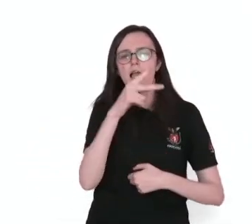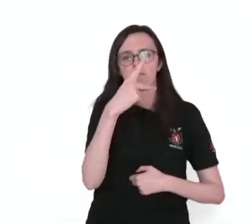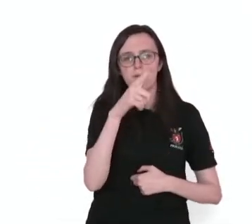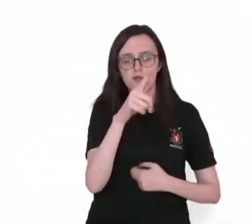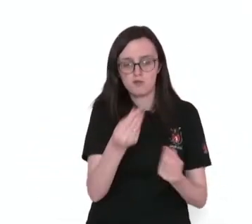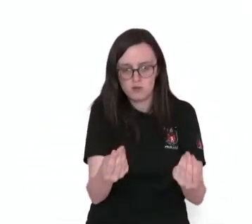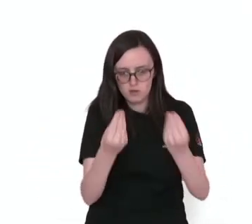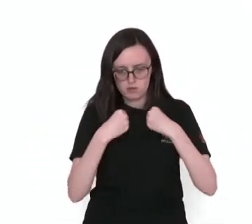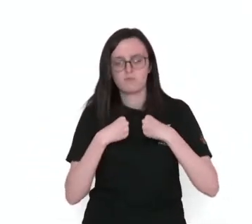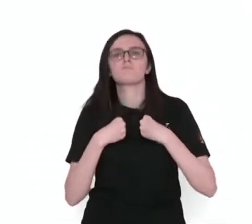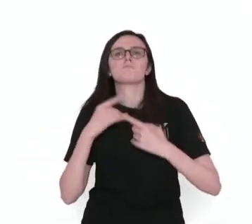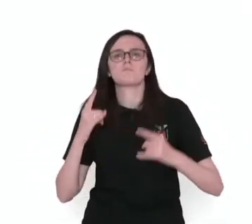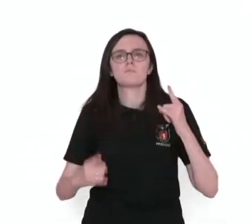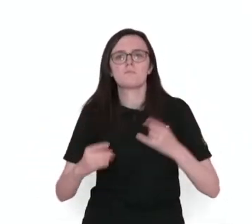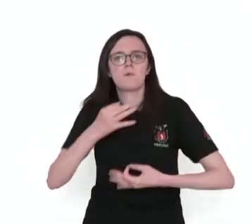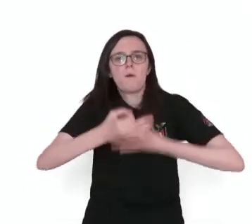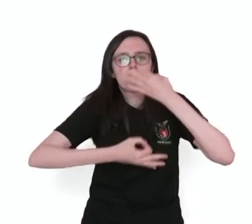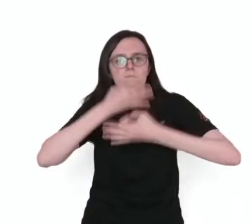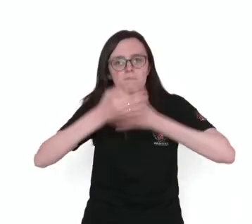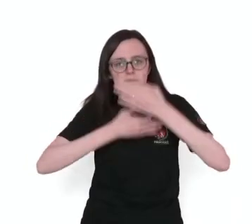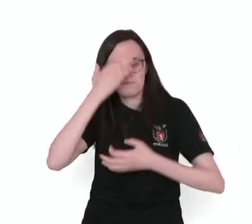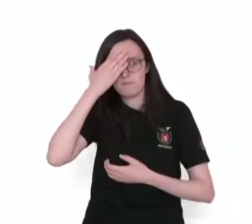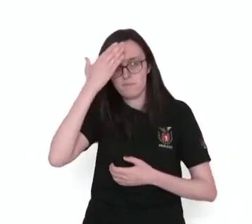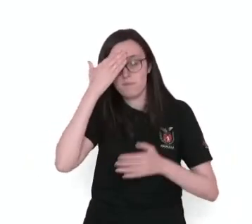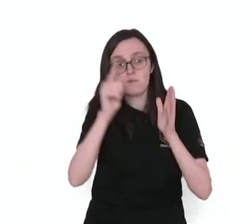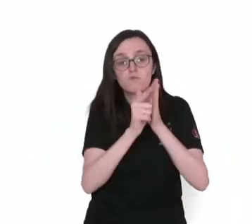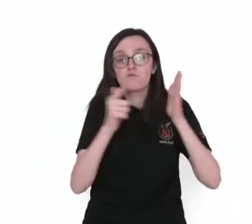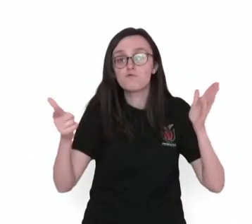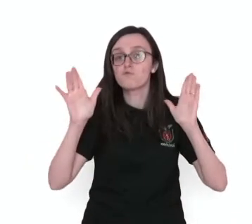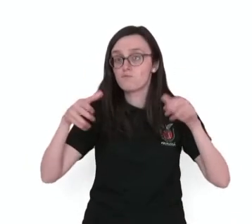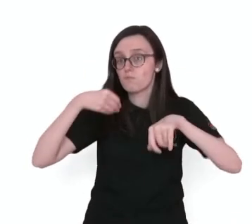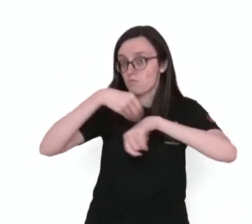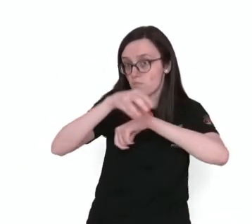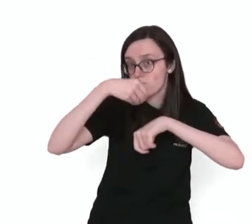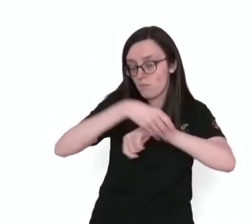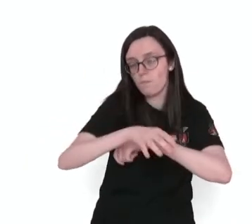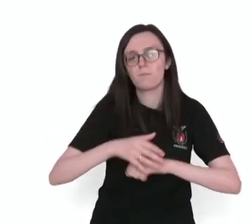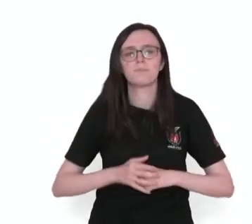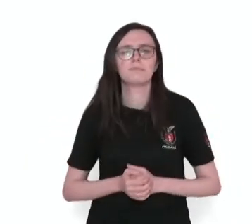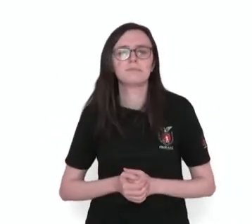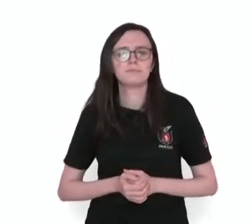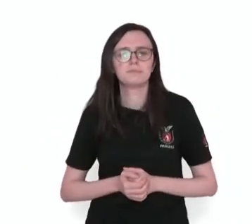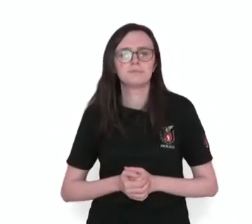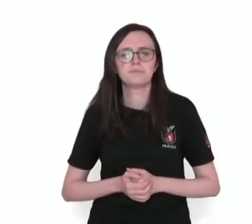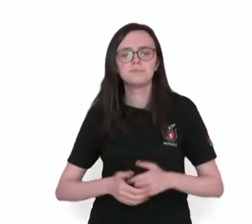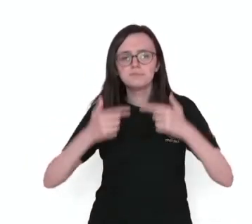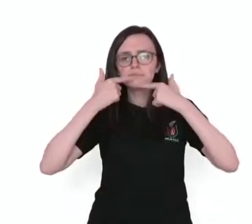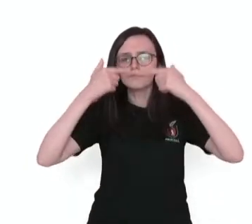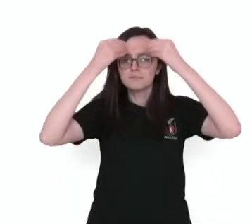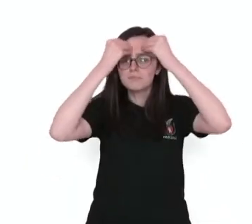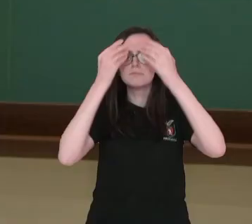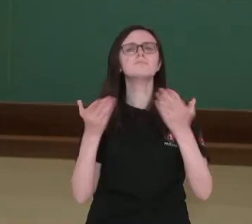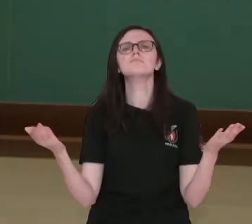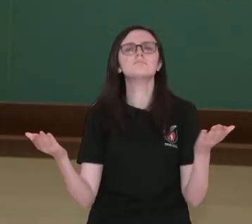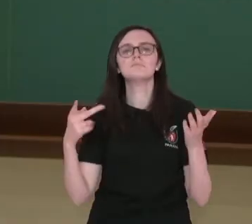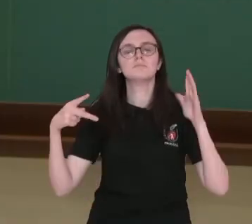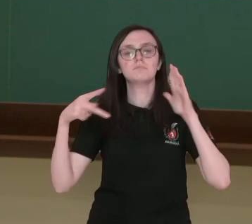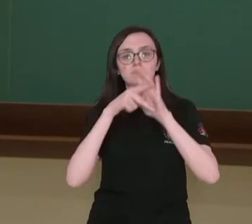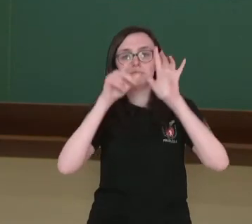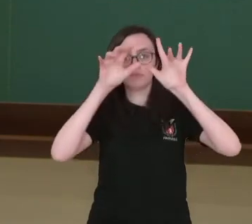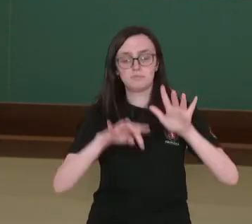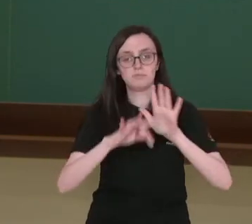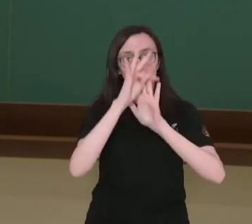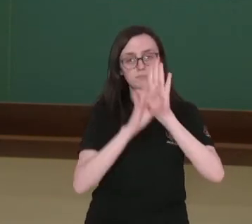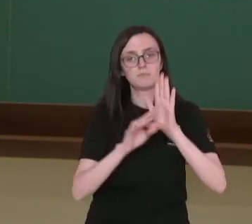a reportagem da Gazeta do Povo deu ao GP3 o comando. A linguagem, então, do artigo